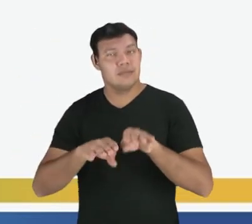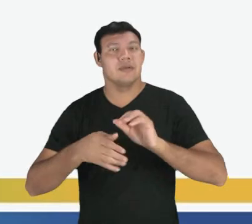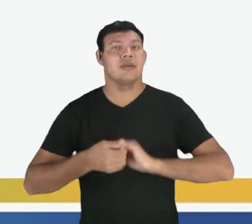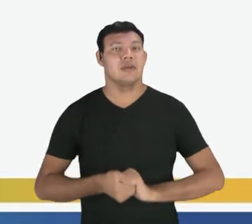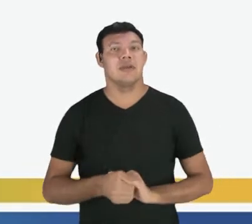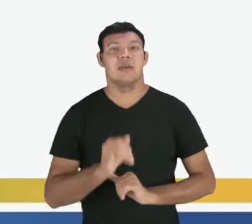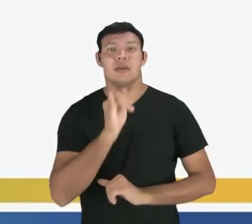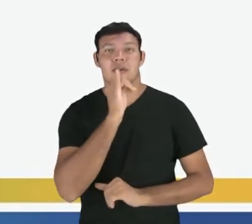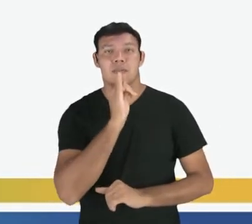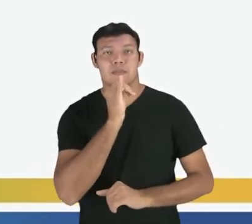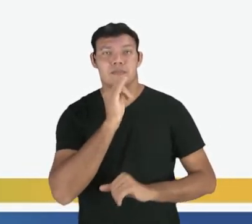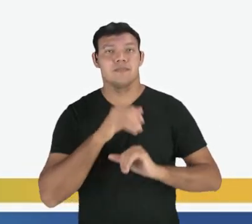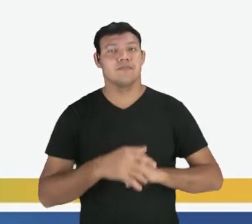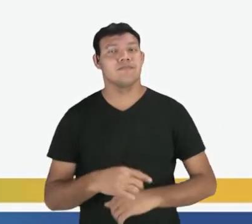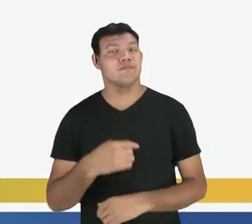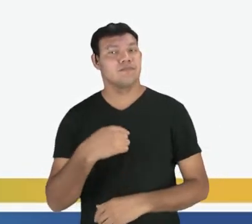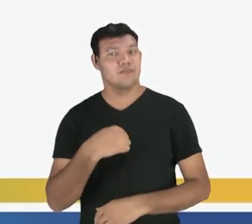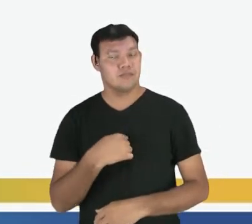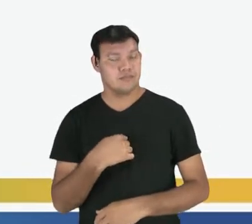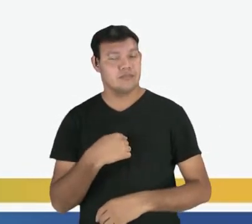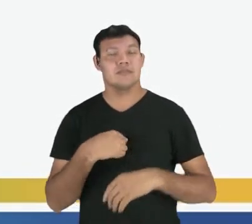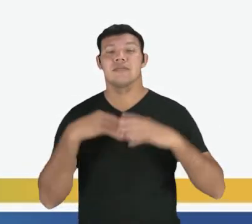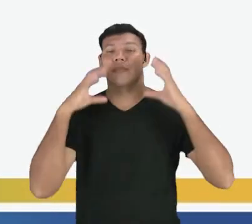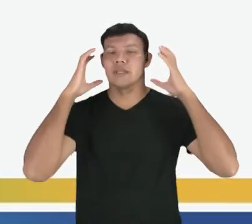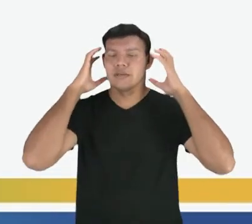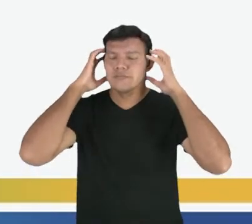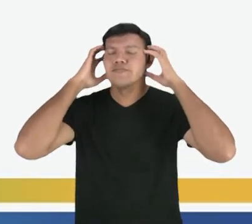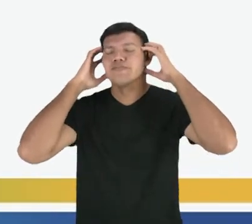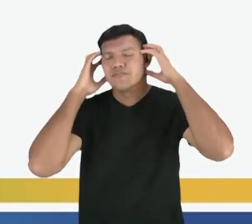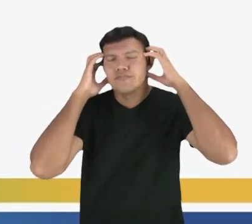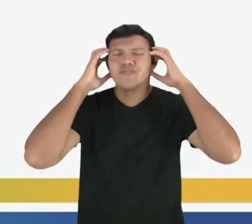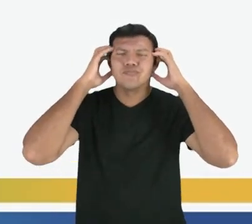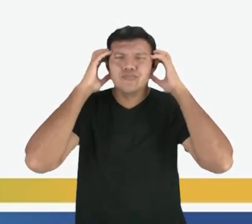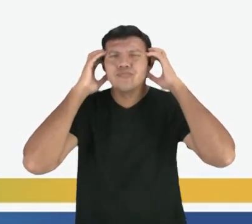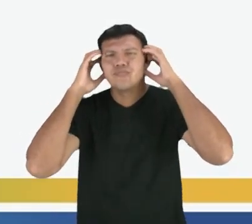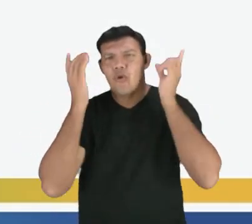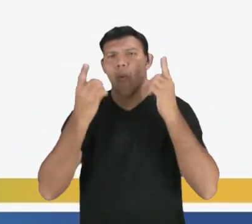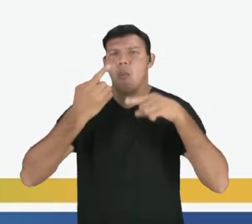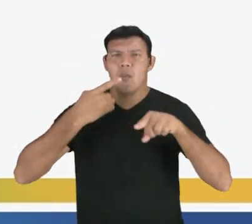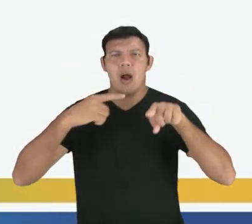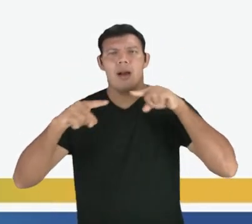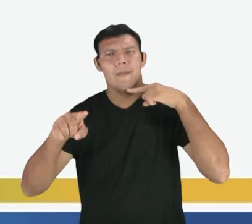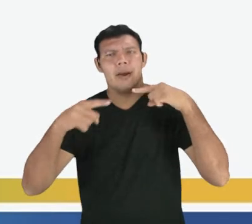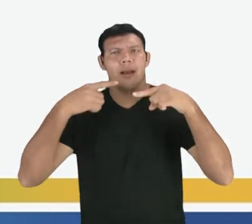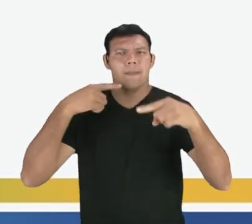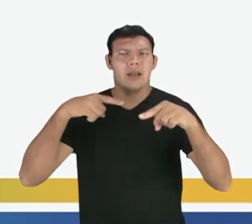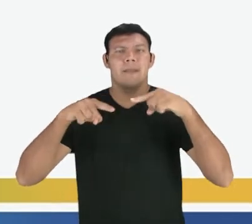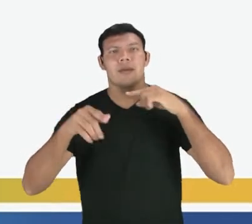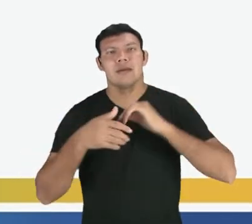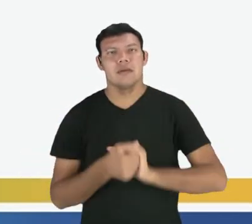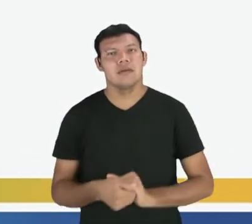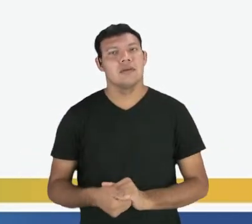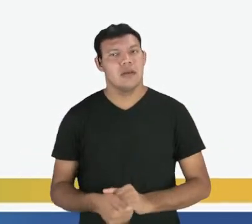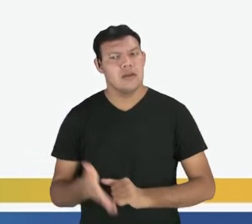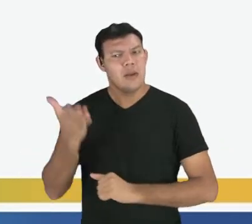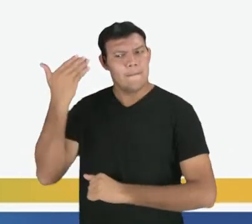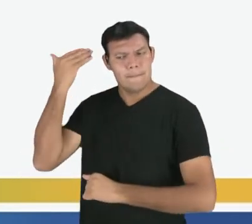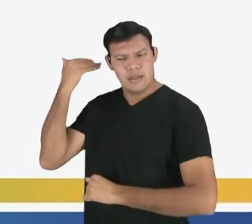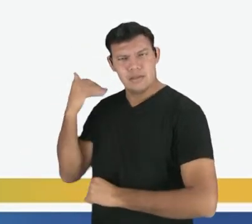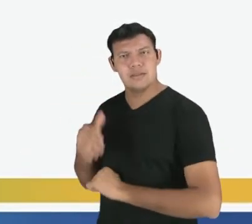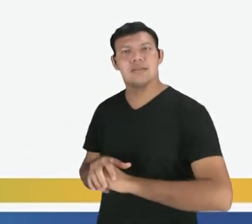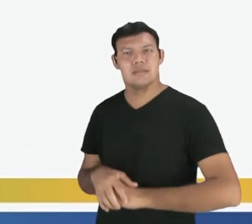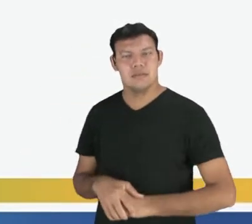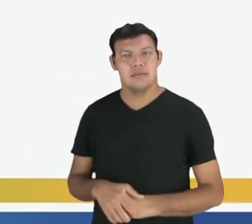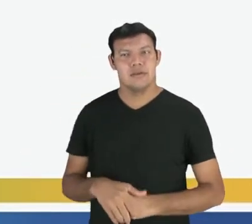exemplo. Eu ouvia música. Ouvia. É passado. Eu ouvia música. E esse passado,